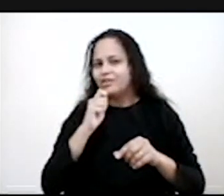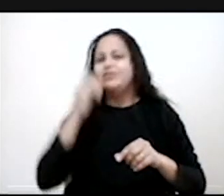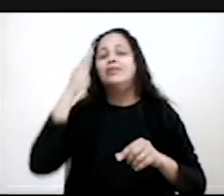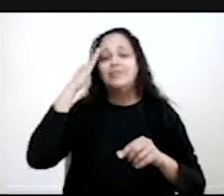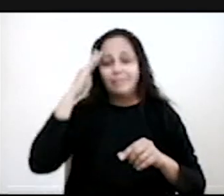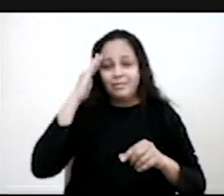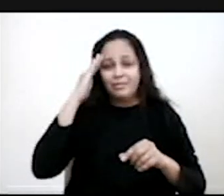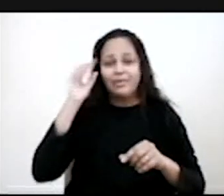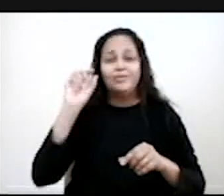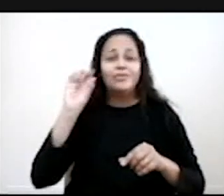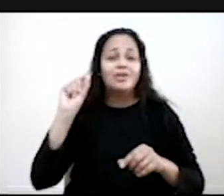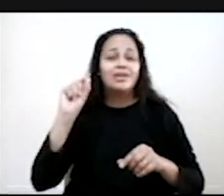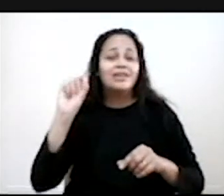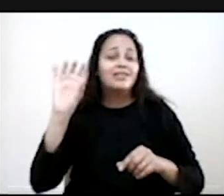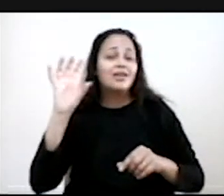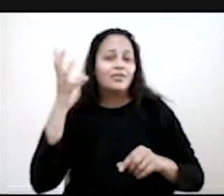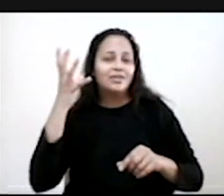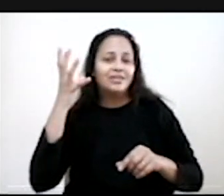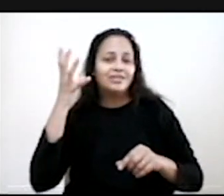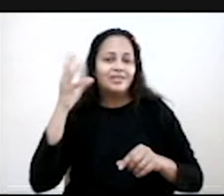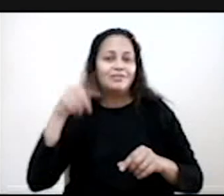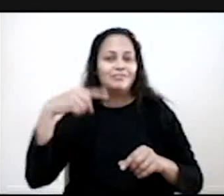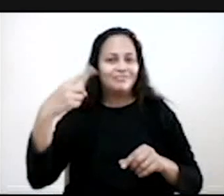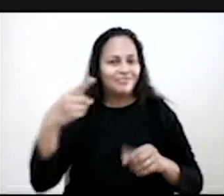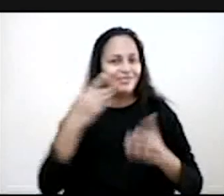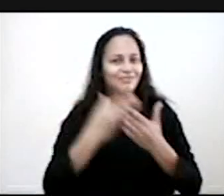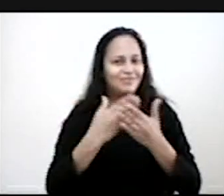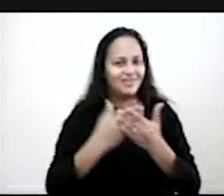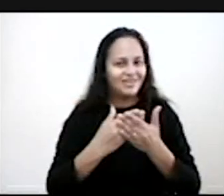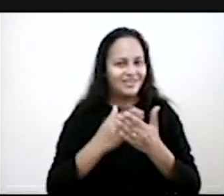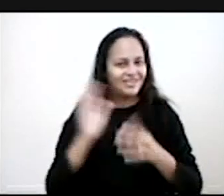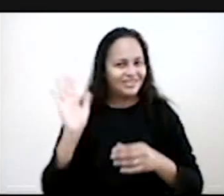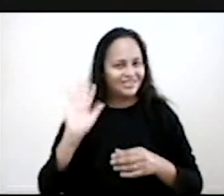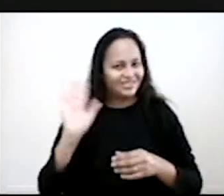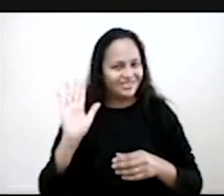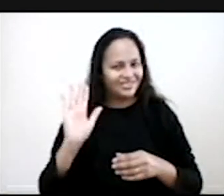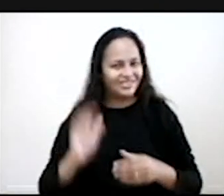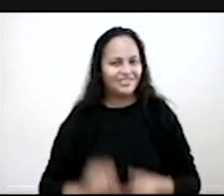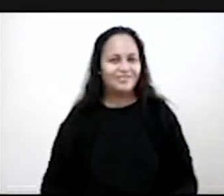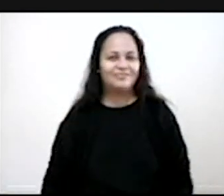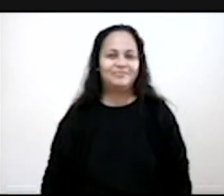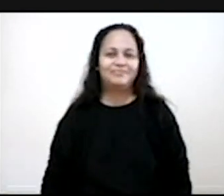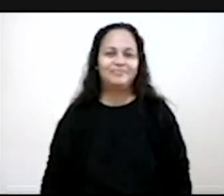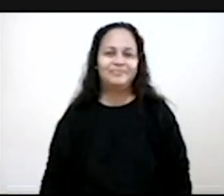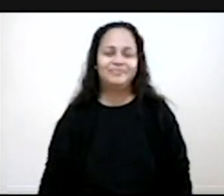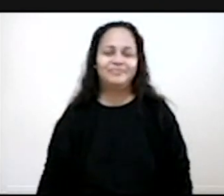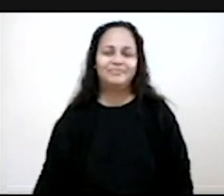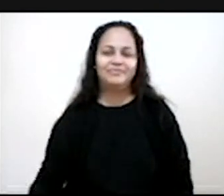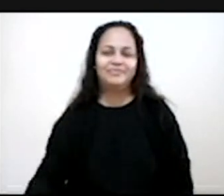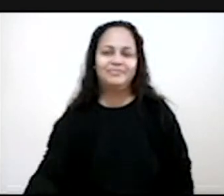assim nós vamos saber o que está acontecendo por aí. Nós nos vemos numa próxima aula e até mais então. Tchau, tchau!